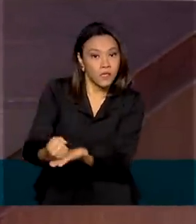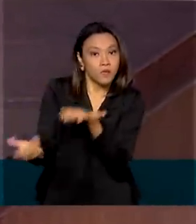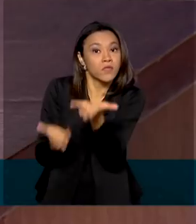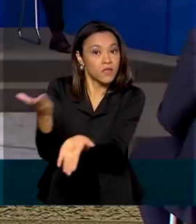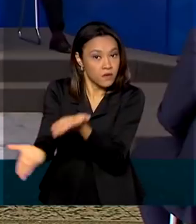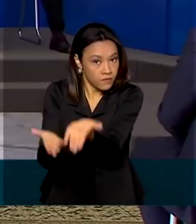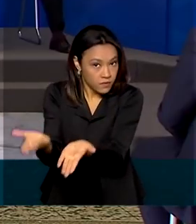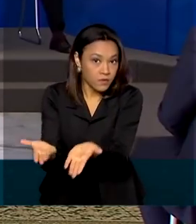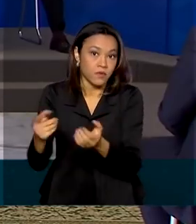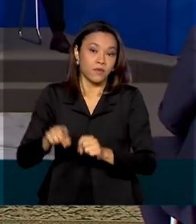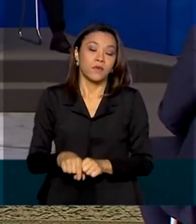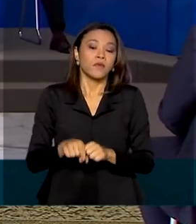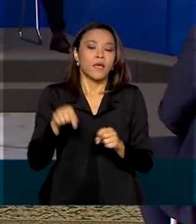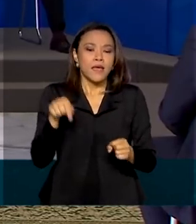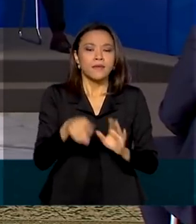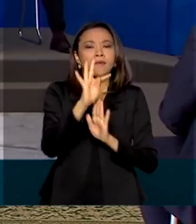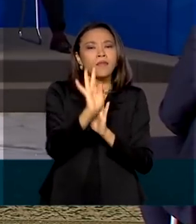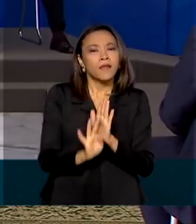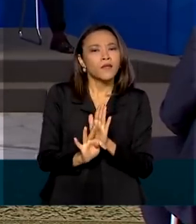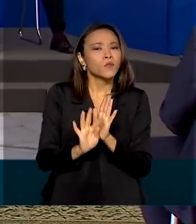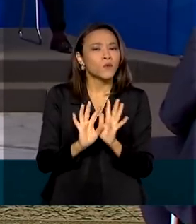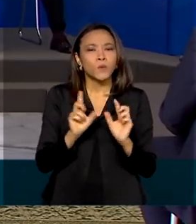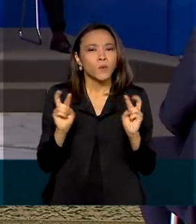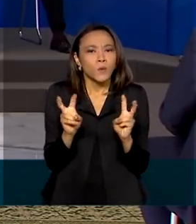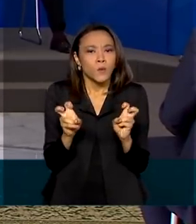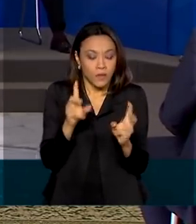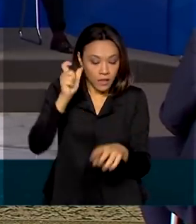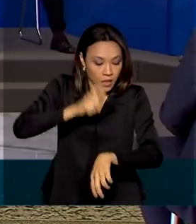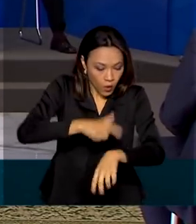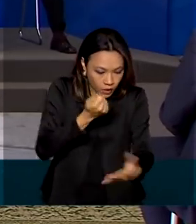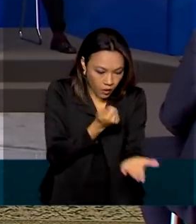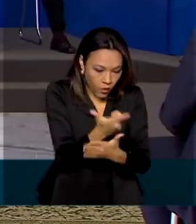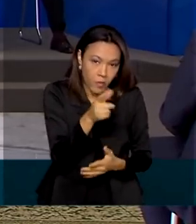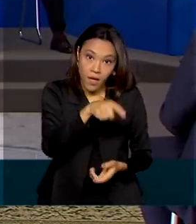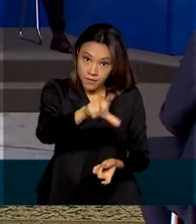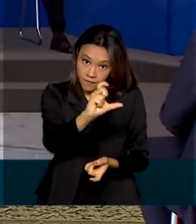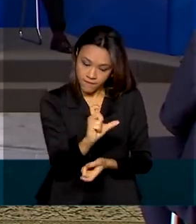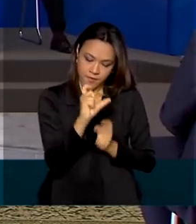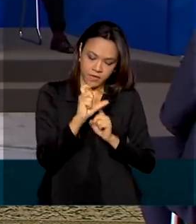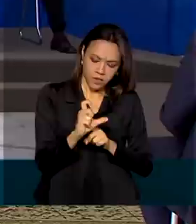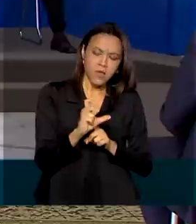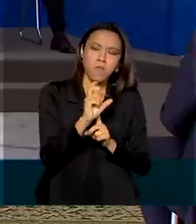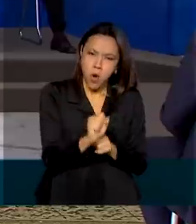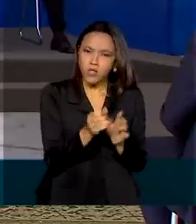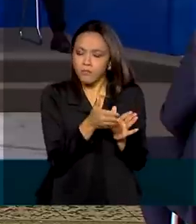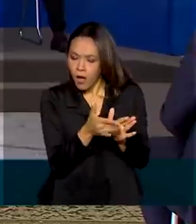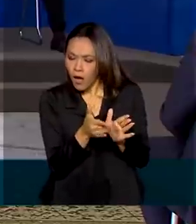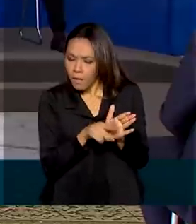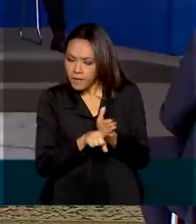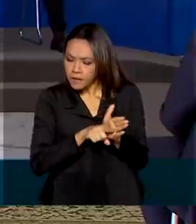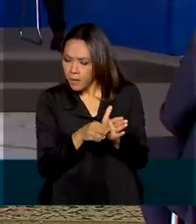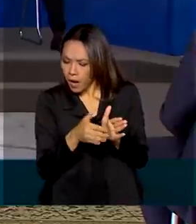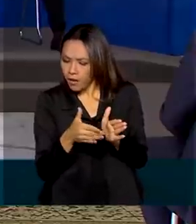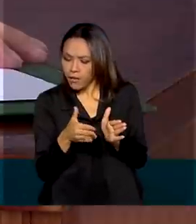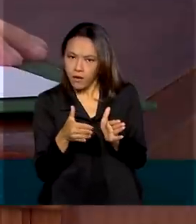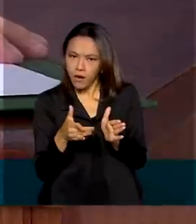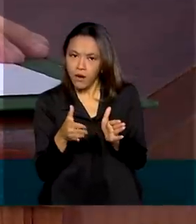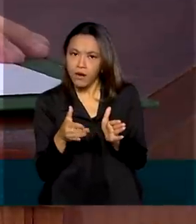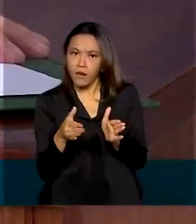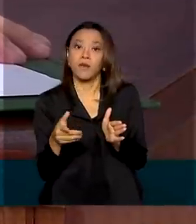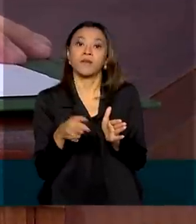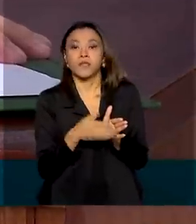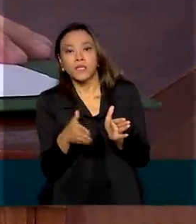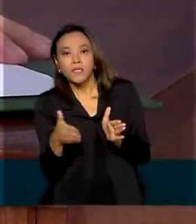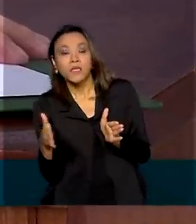imunização. O texto ainda prevê que no ato da compra, as vacinas podem estar em fase de desenvolvimento e antes do registro